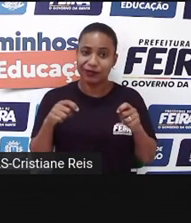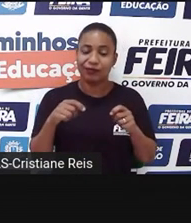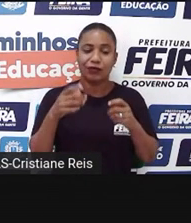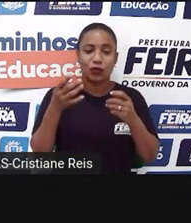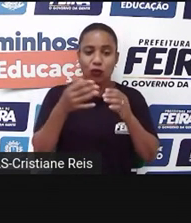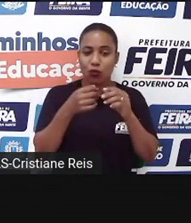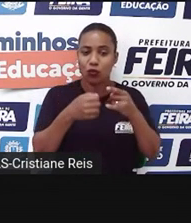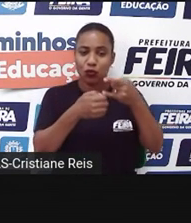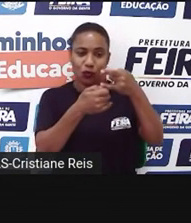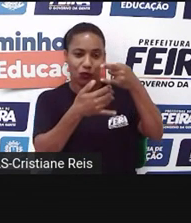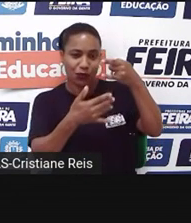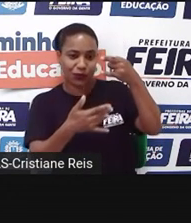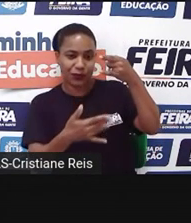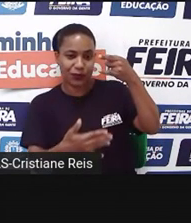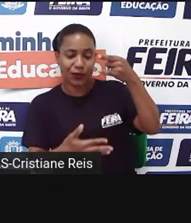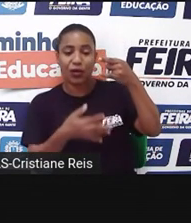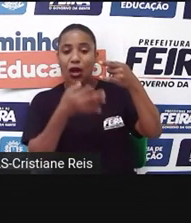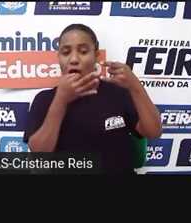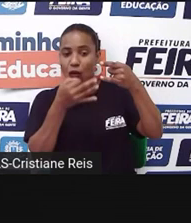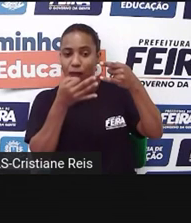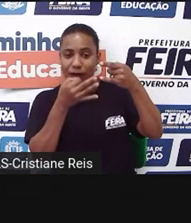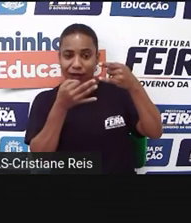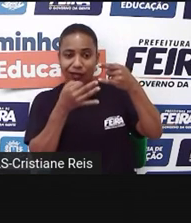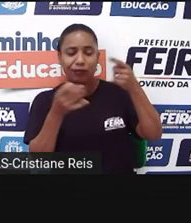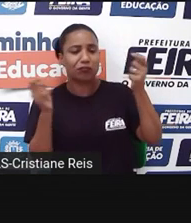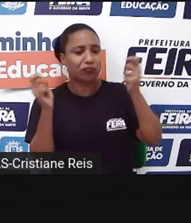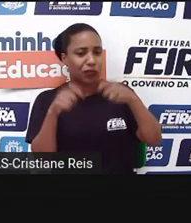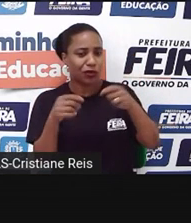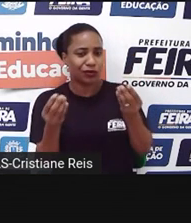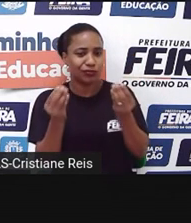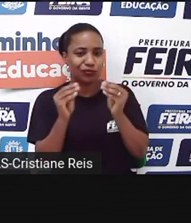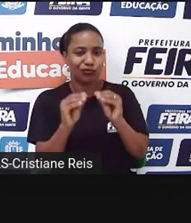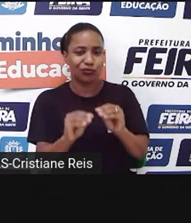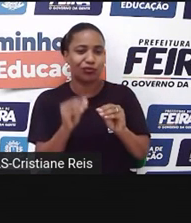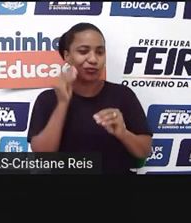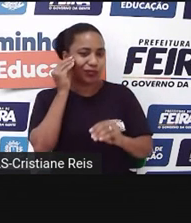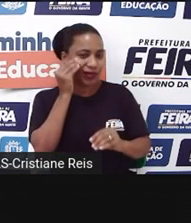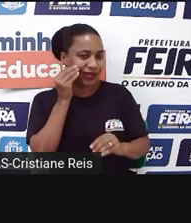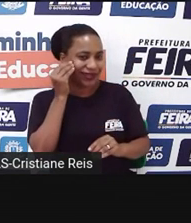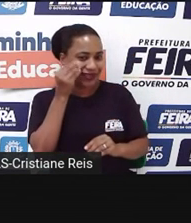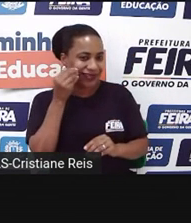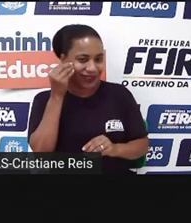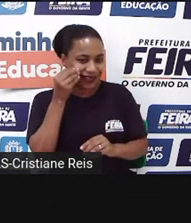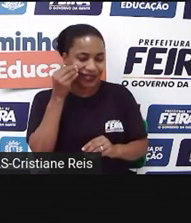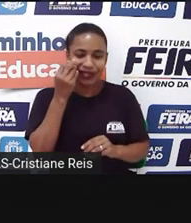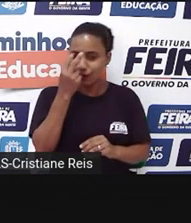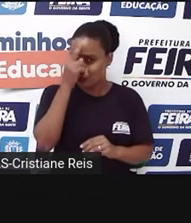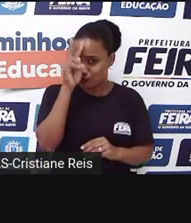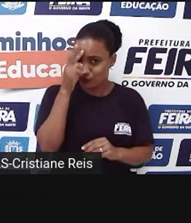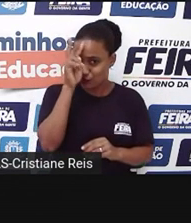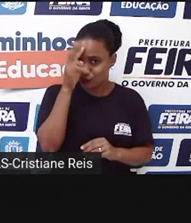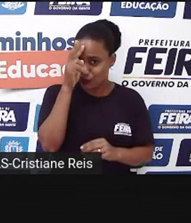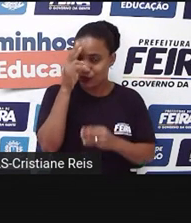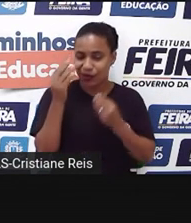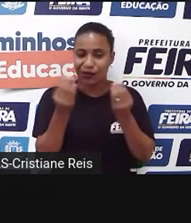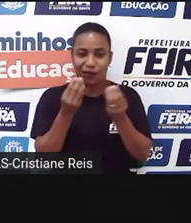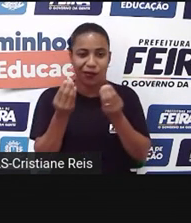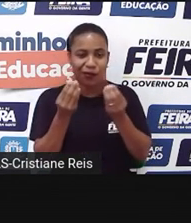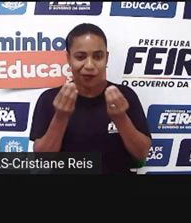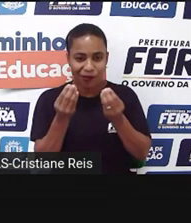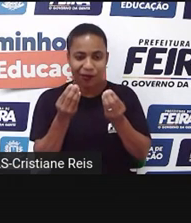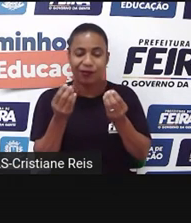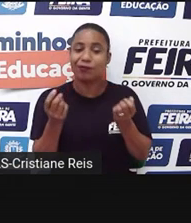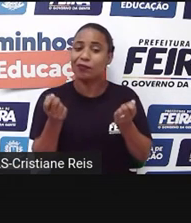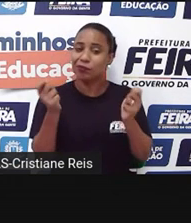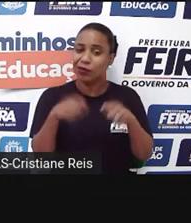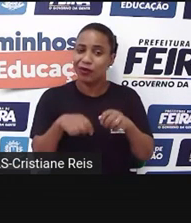comentário de cinco linhas contando como foi a experiência, como foi que terminou a sua história, envia para a gente para